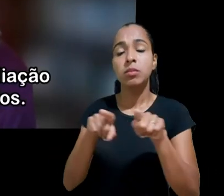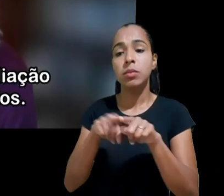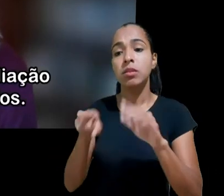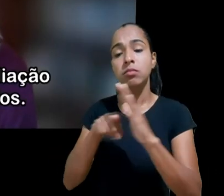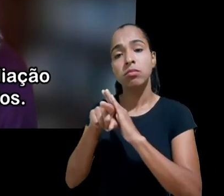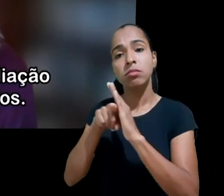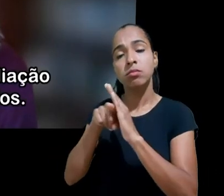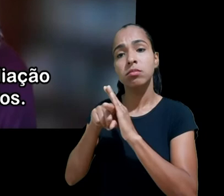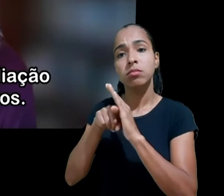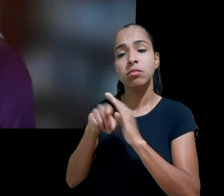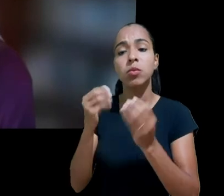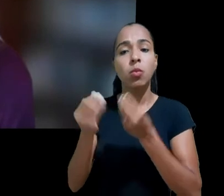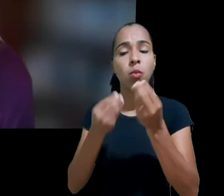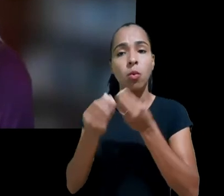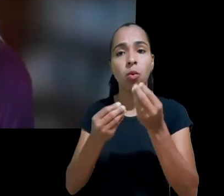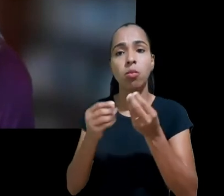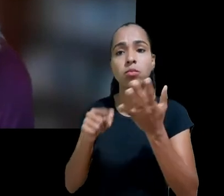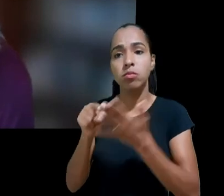dados